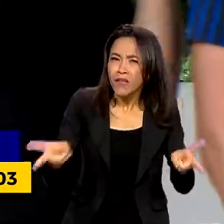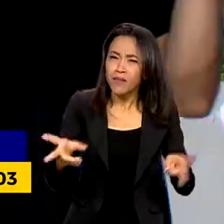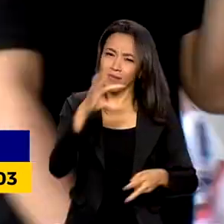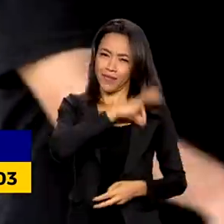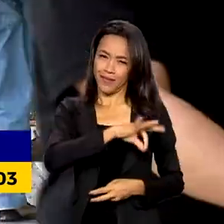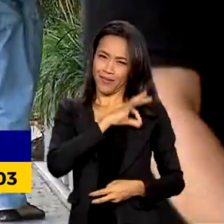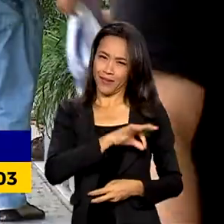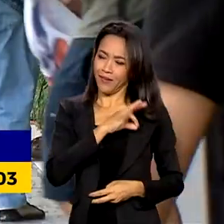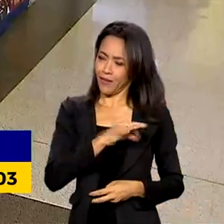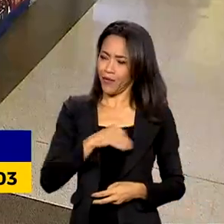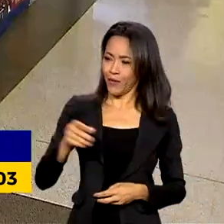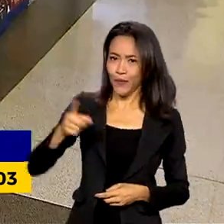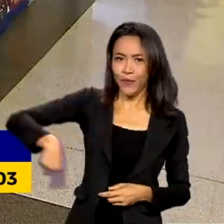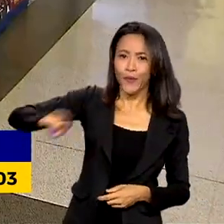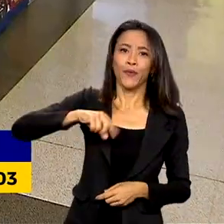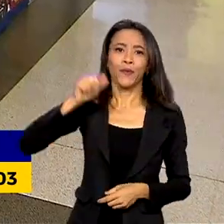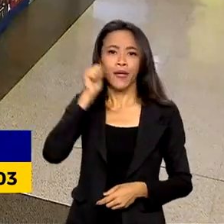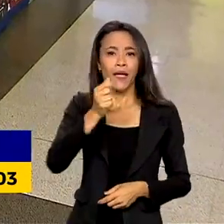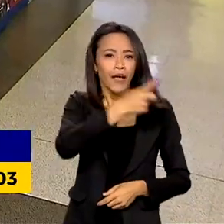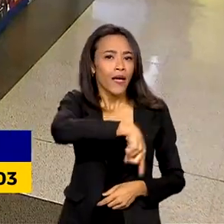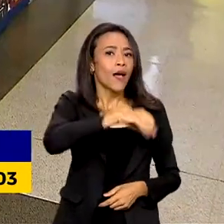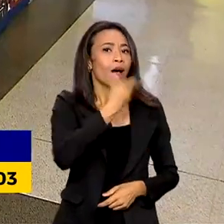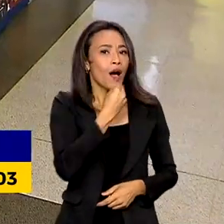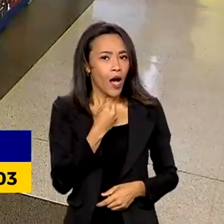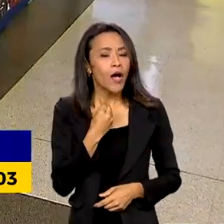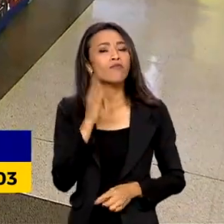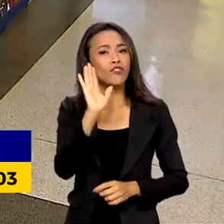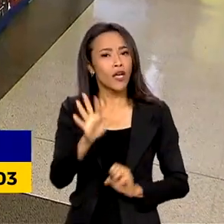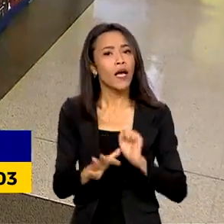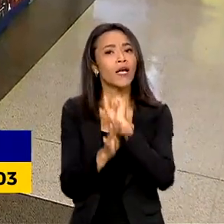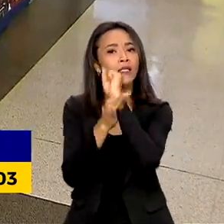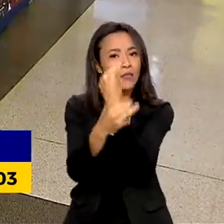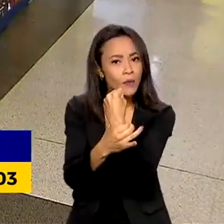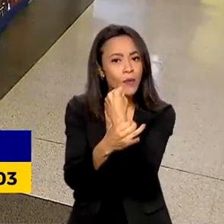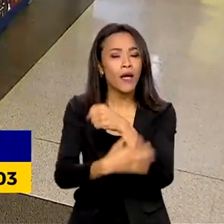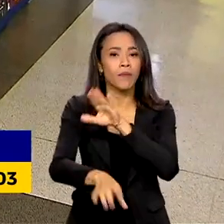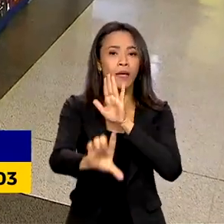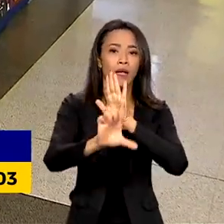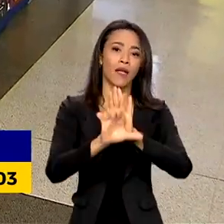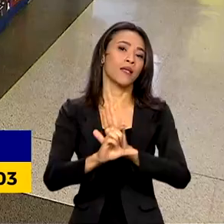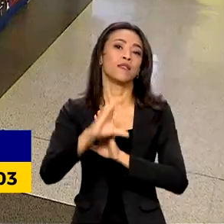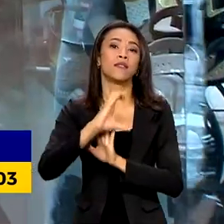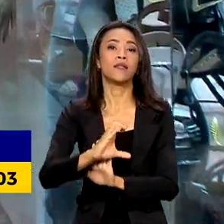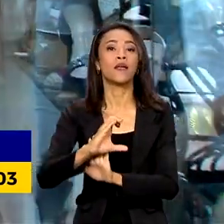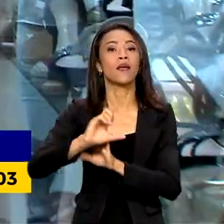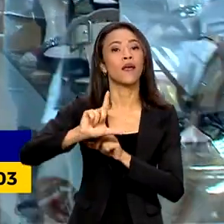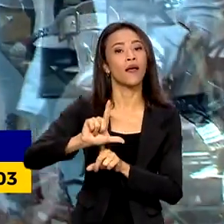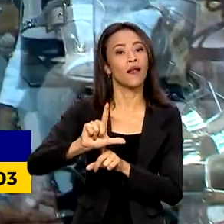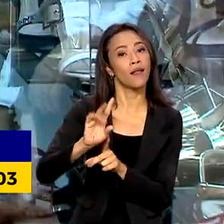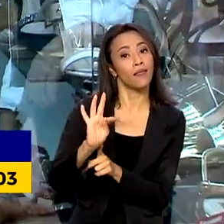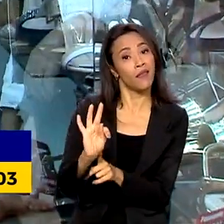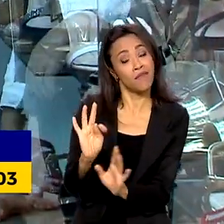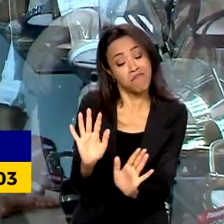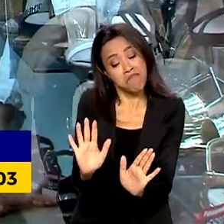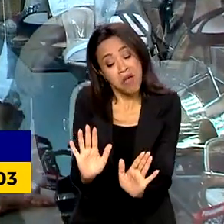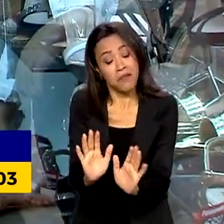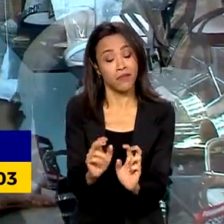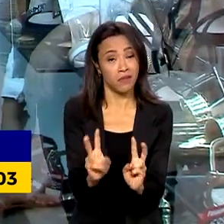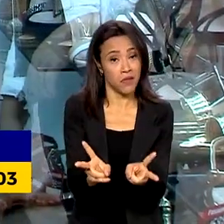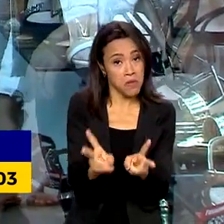exercem a mesma função em uma empresa é garantido pela consolidação das leis do trabalho, mas nem sempre